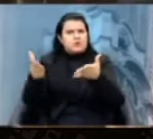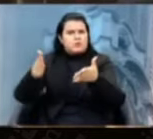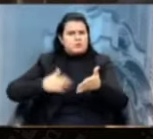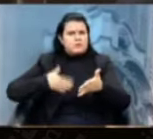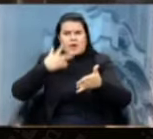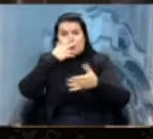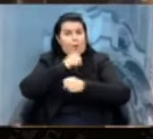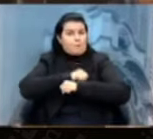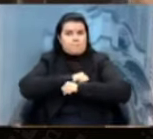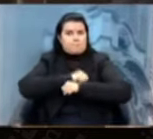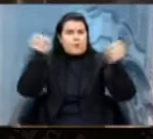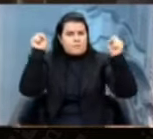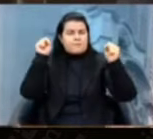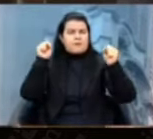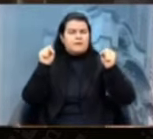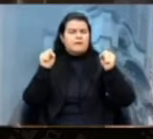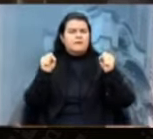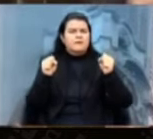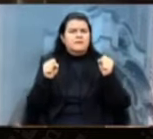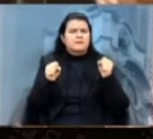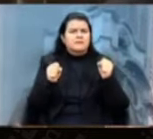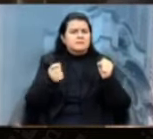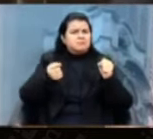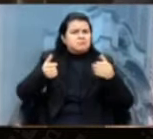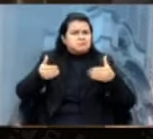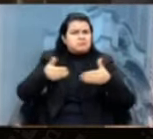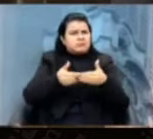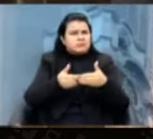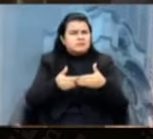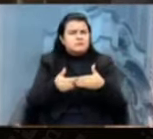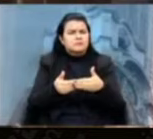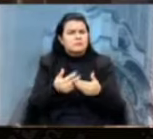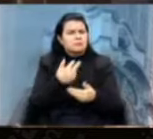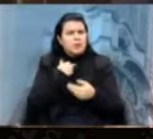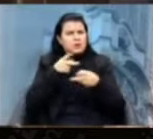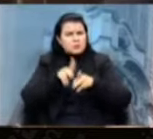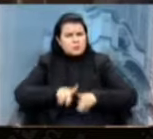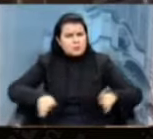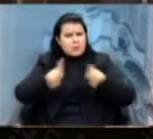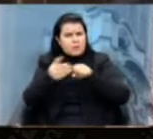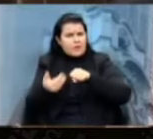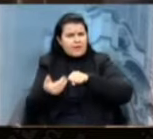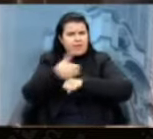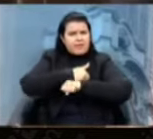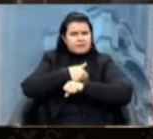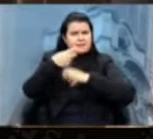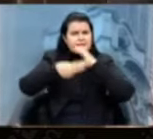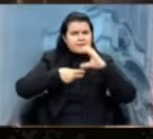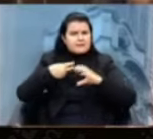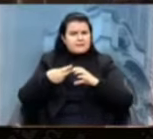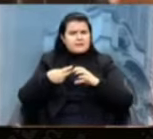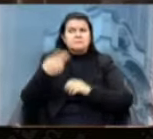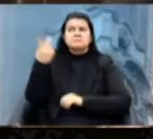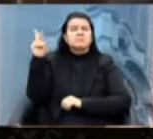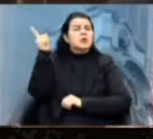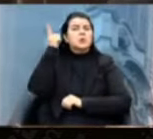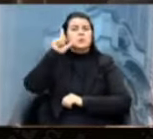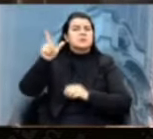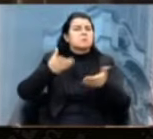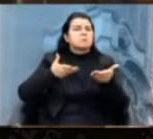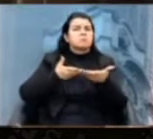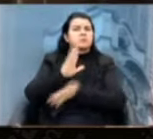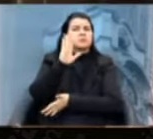tempo, sem a possibilidade da presença do povo na casa, para que ele consiga aprovar sem qualquer tipo de